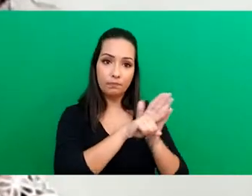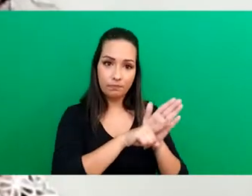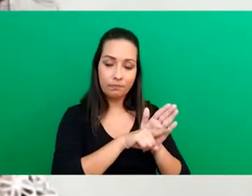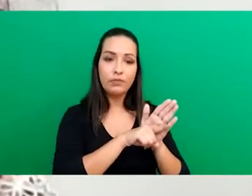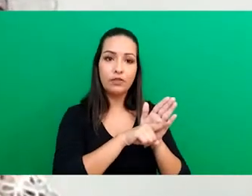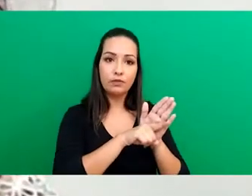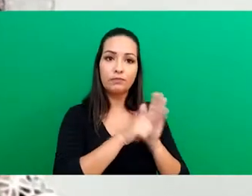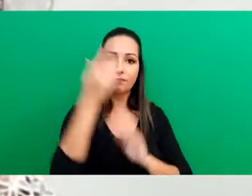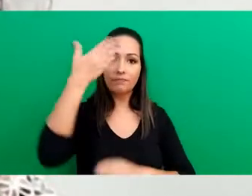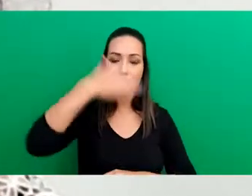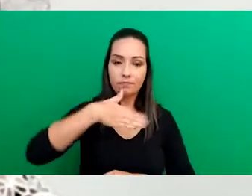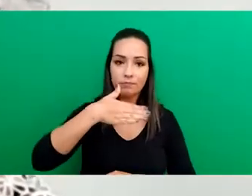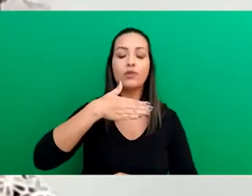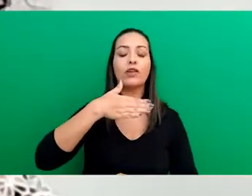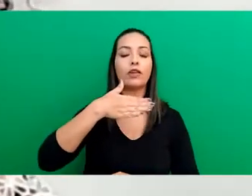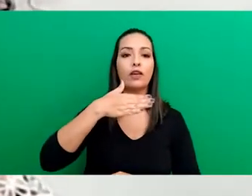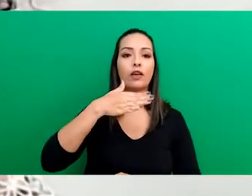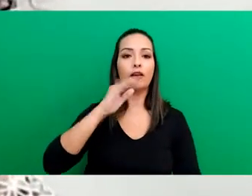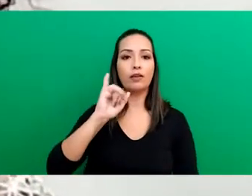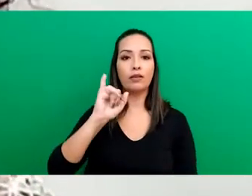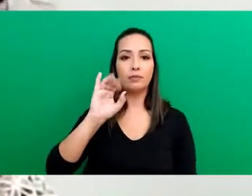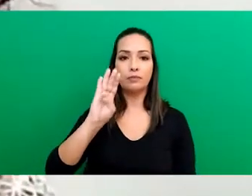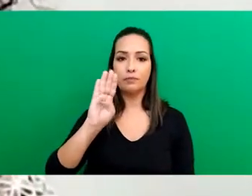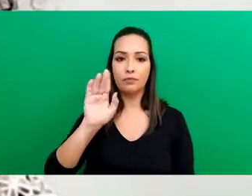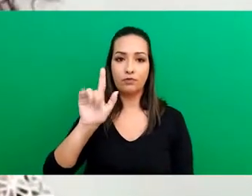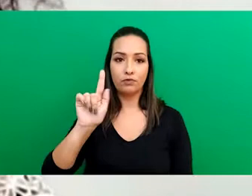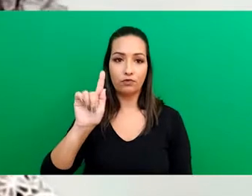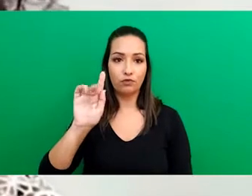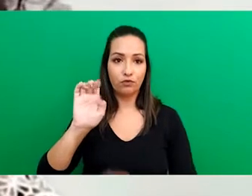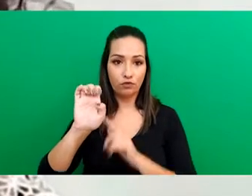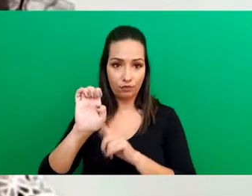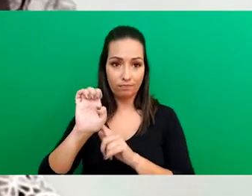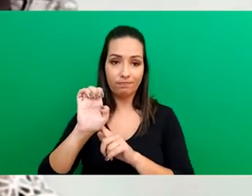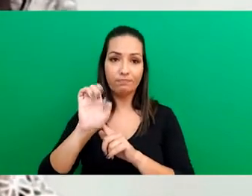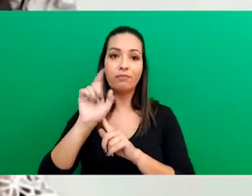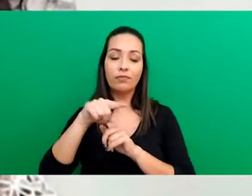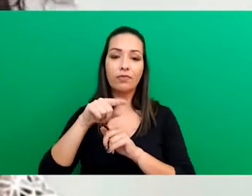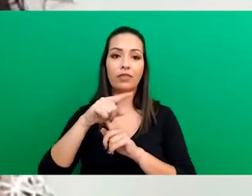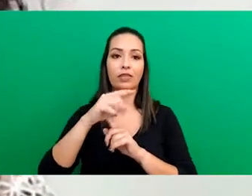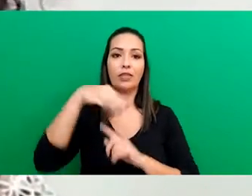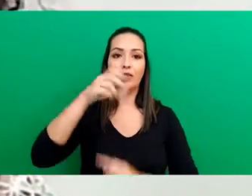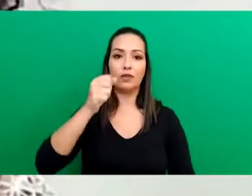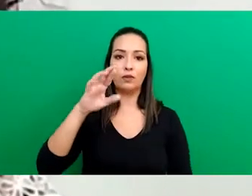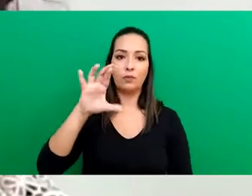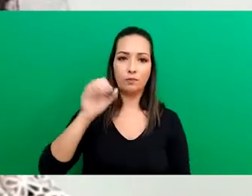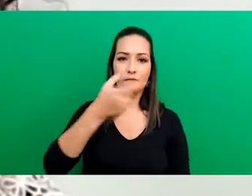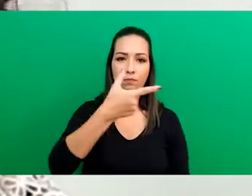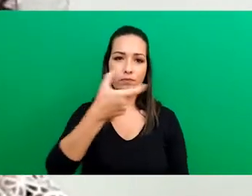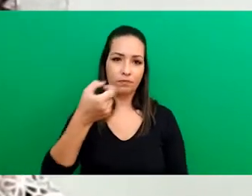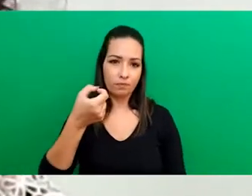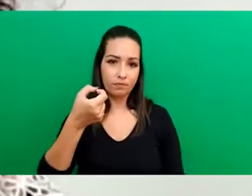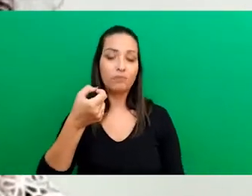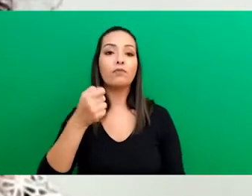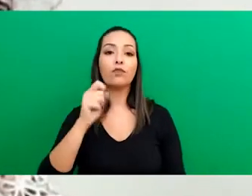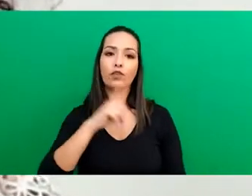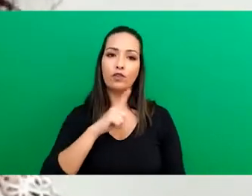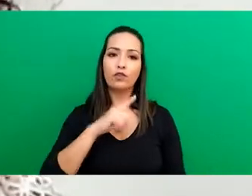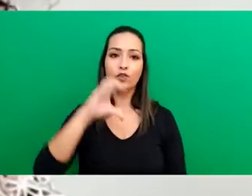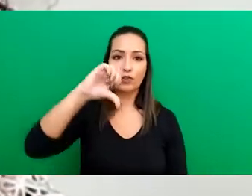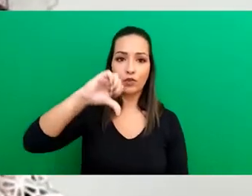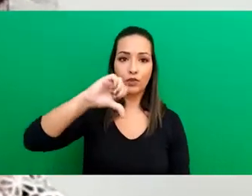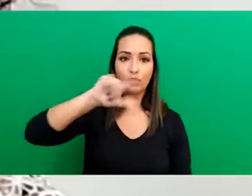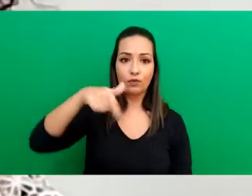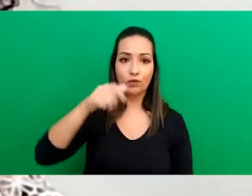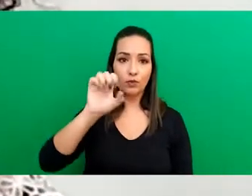do Instituto Brasileiro de Geografia e Estatística, em março de 2020, nós tínhamos cerca de 9